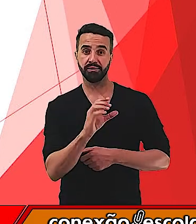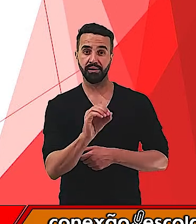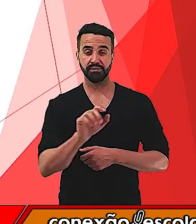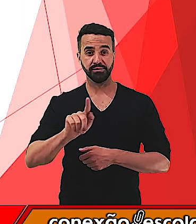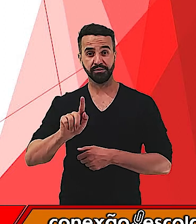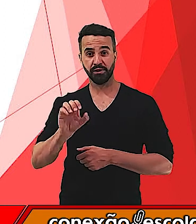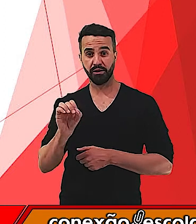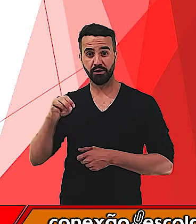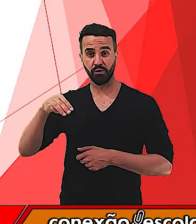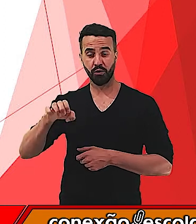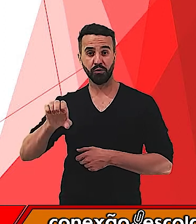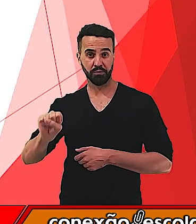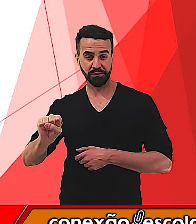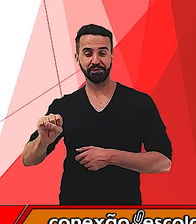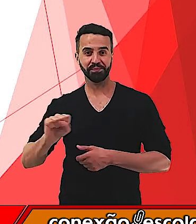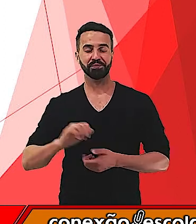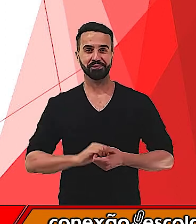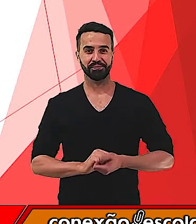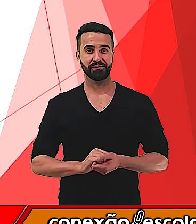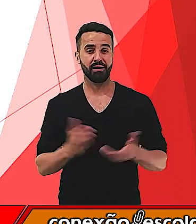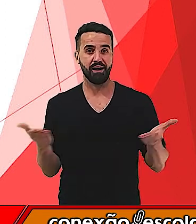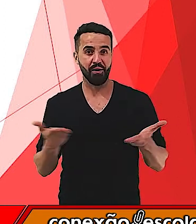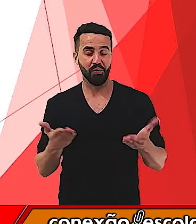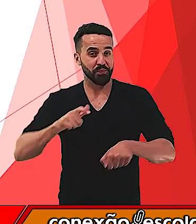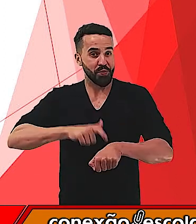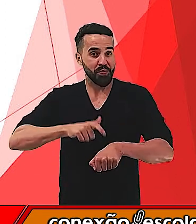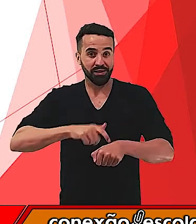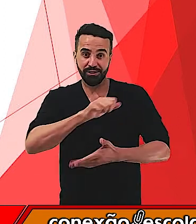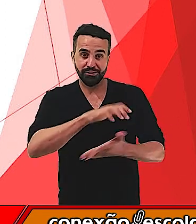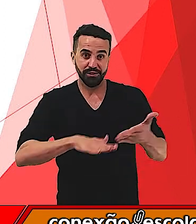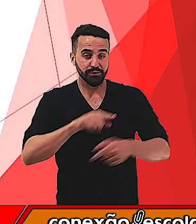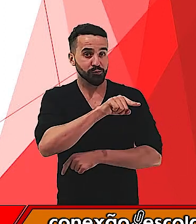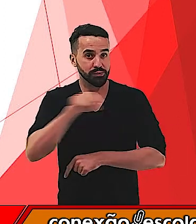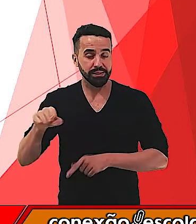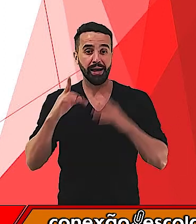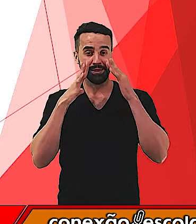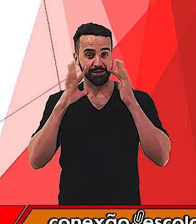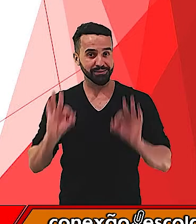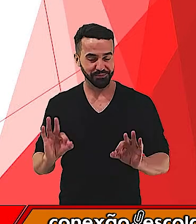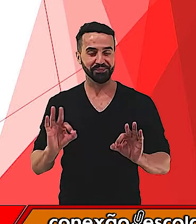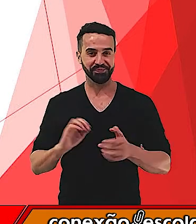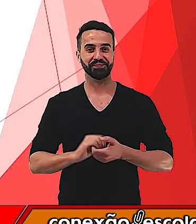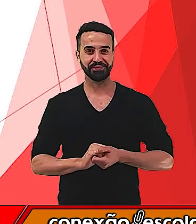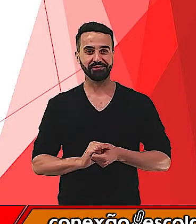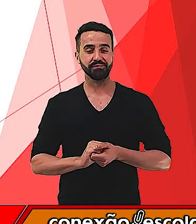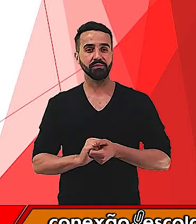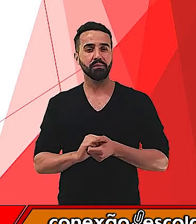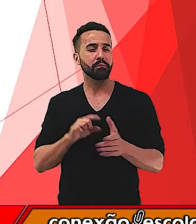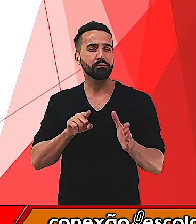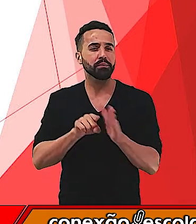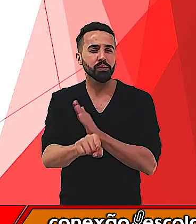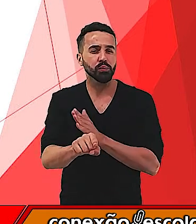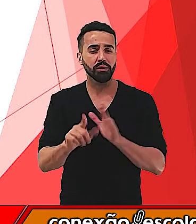Gomes. Agora é a hora da nossa atividade, tá, gente? Presta atenção agora no que vocês vão fazer. Pergunte aos